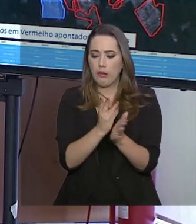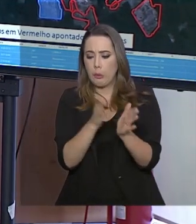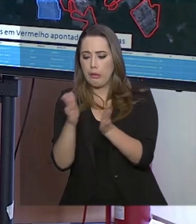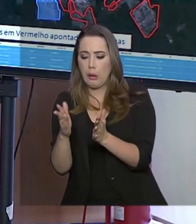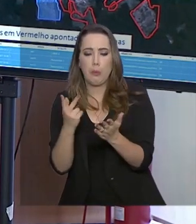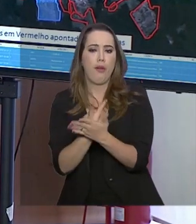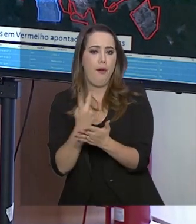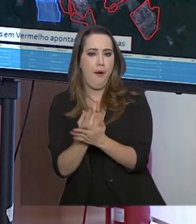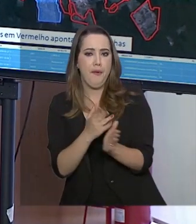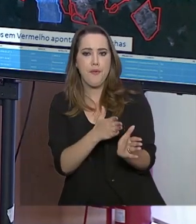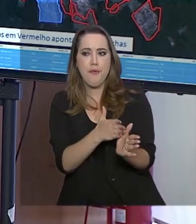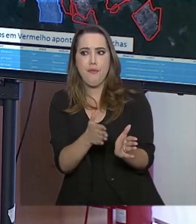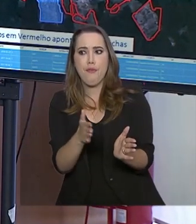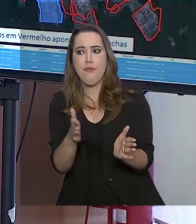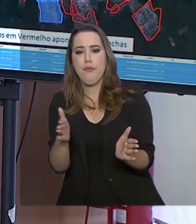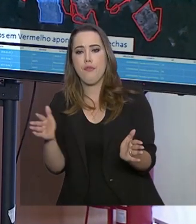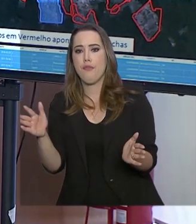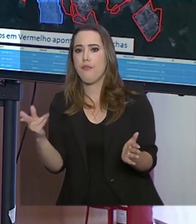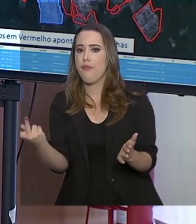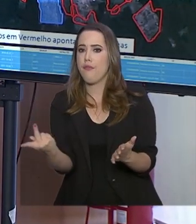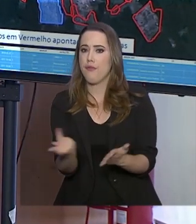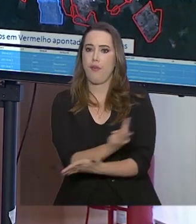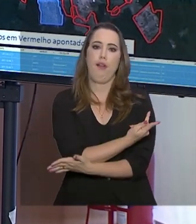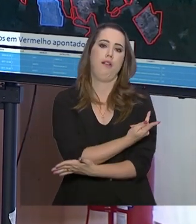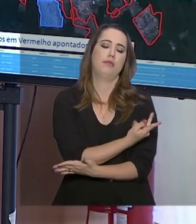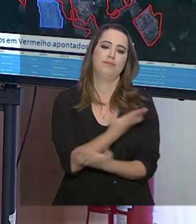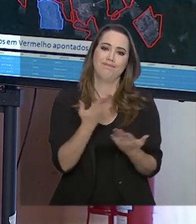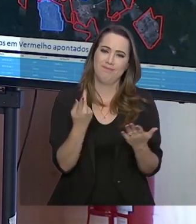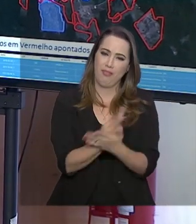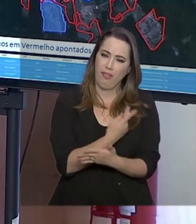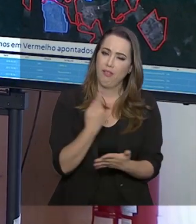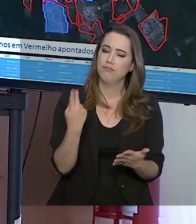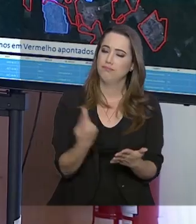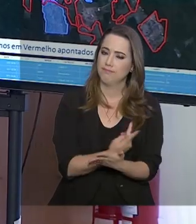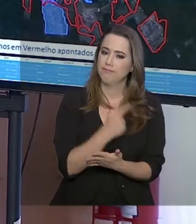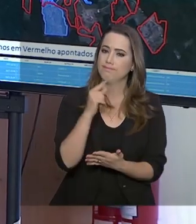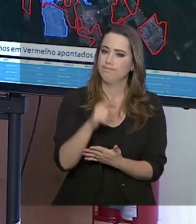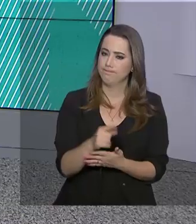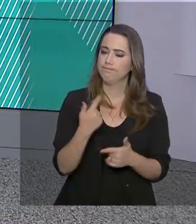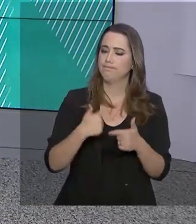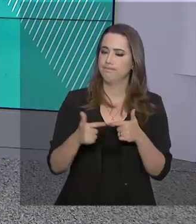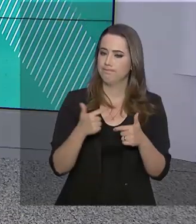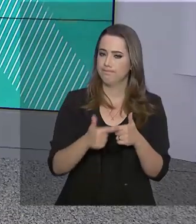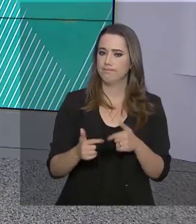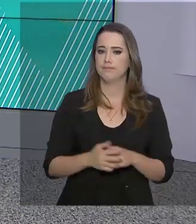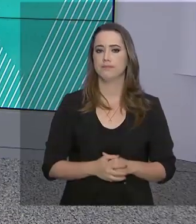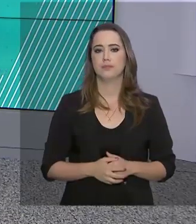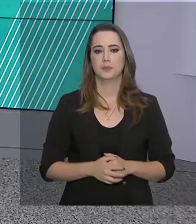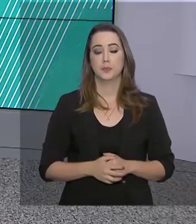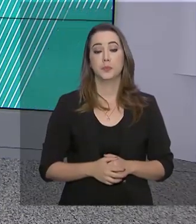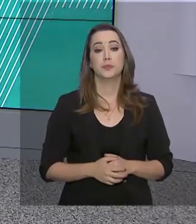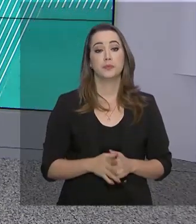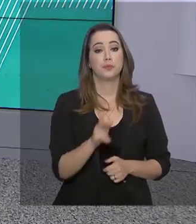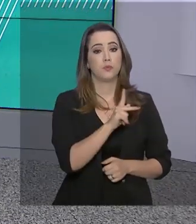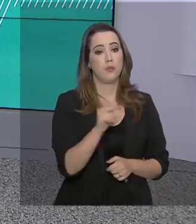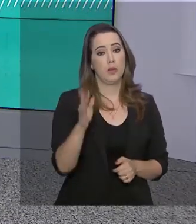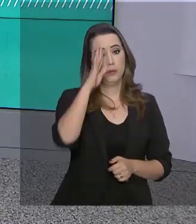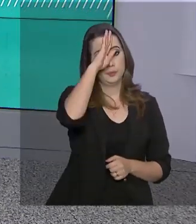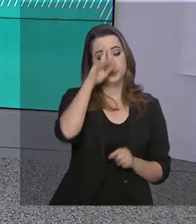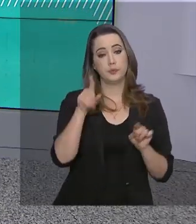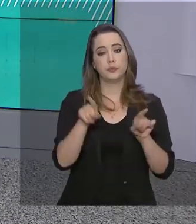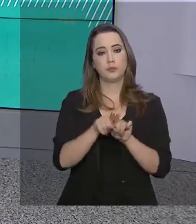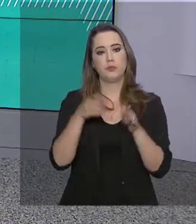distorções muito grandes no cômputo geral do volume de desmatamento no mês a mês. O presidente Jair